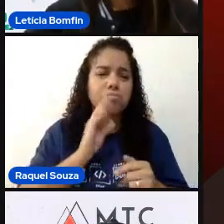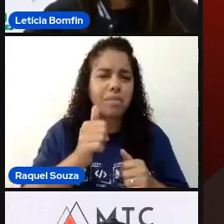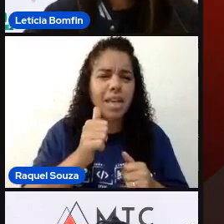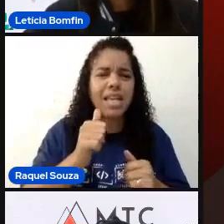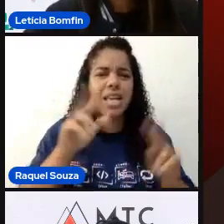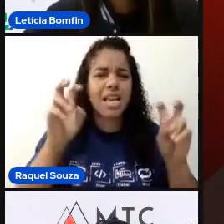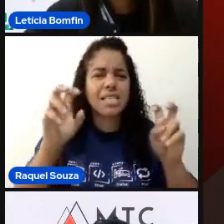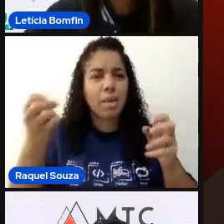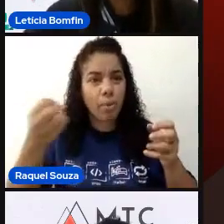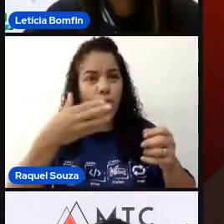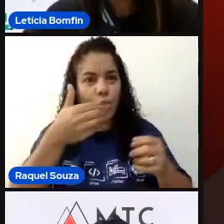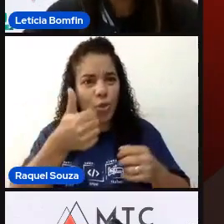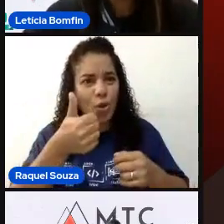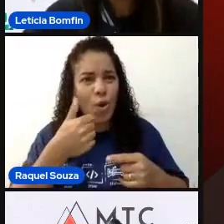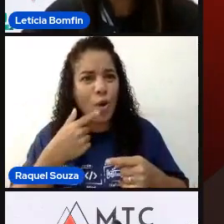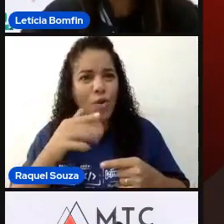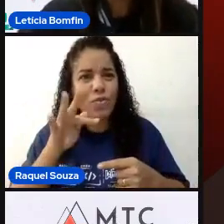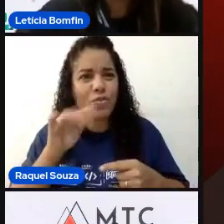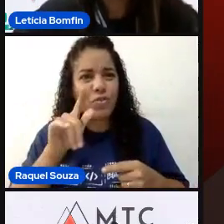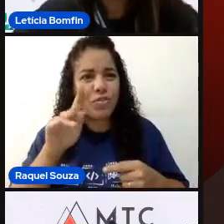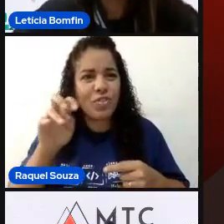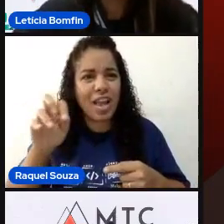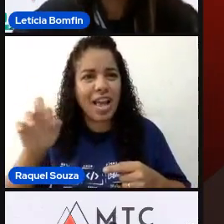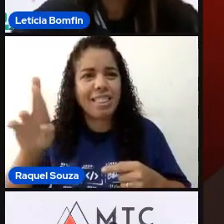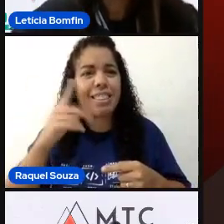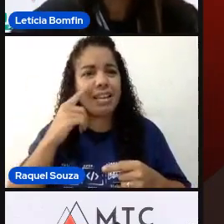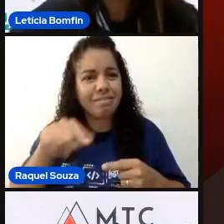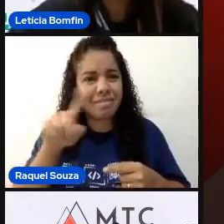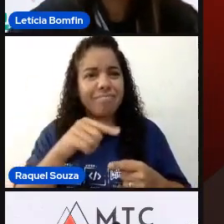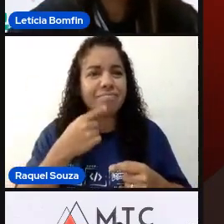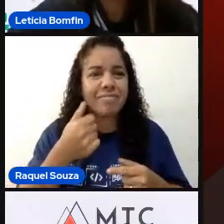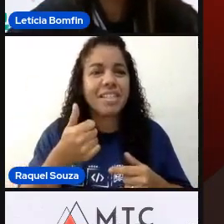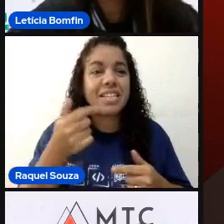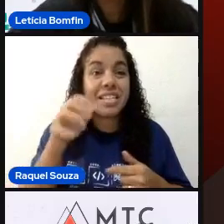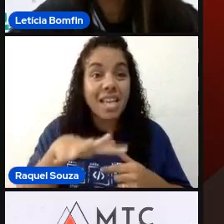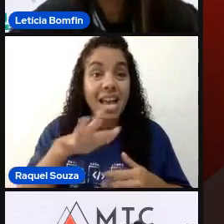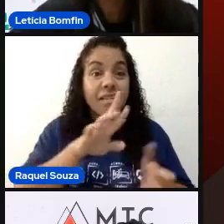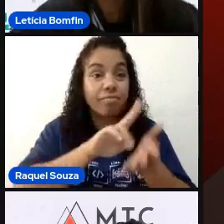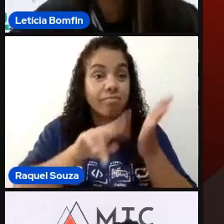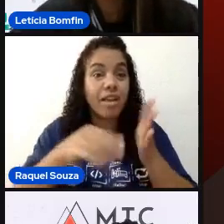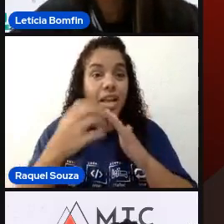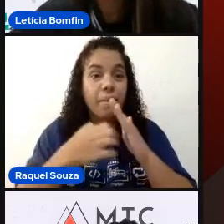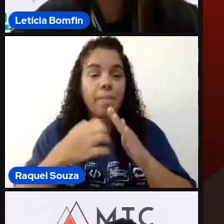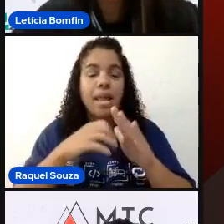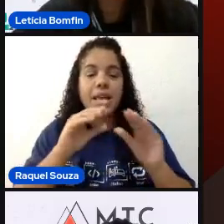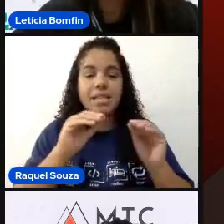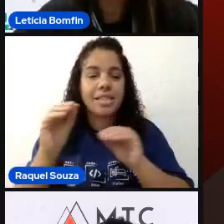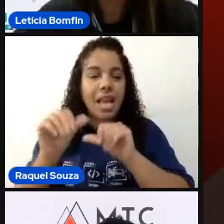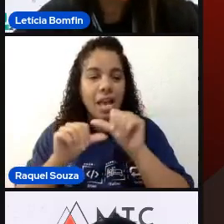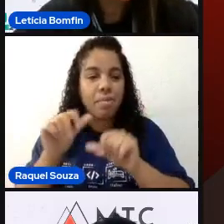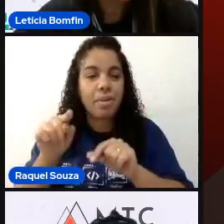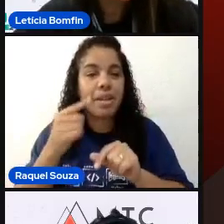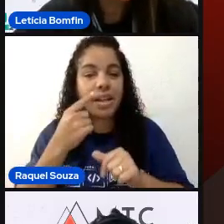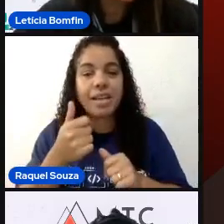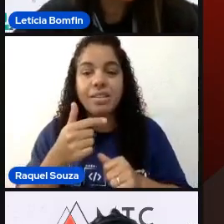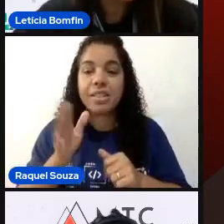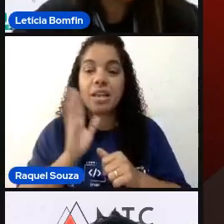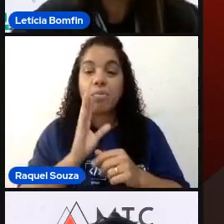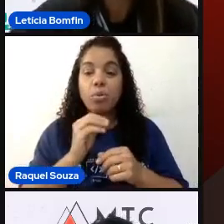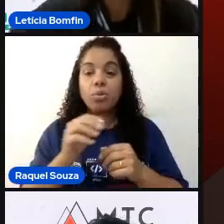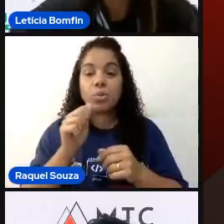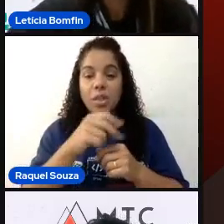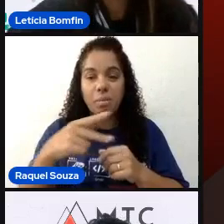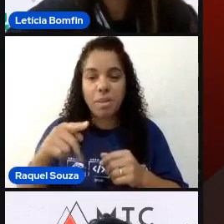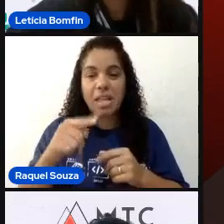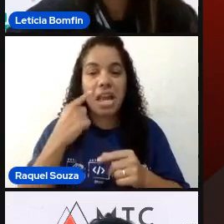bem novo, né? Flutter. Eu sei que é uma área que várias empresas estão migrando, né? Muitos aplicativos